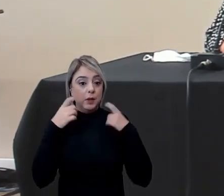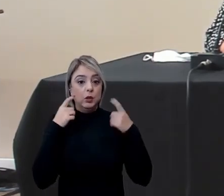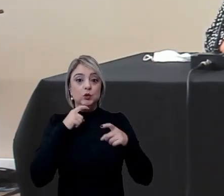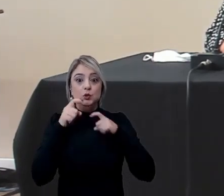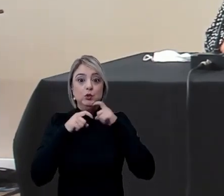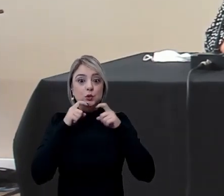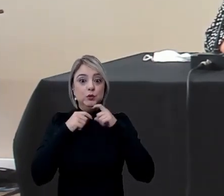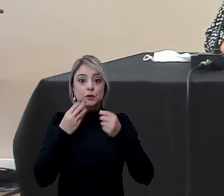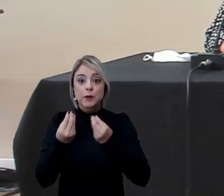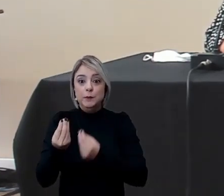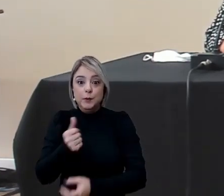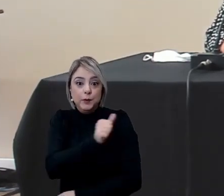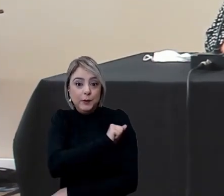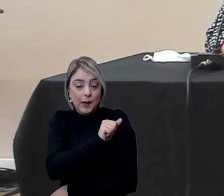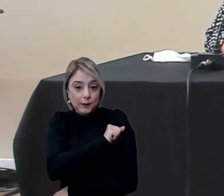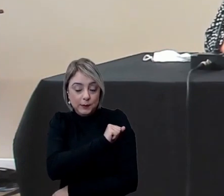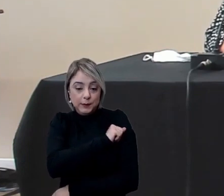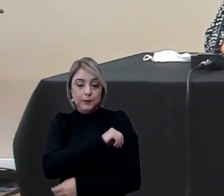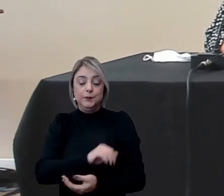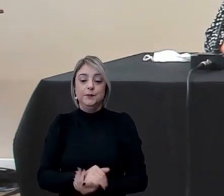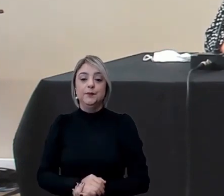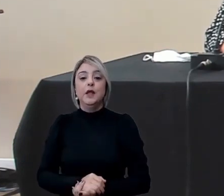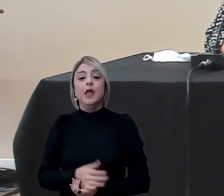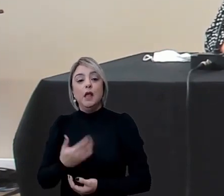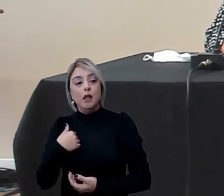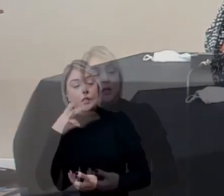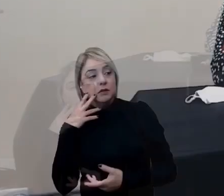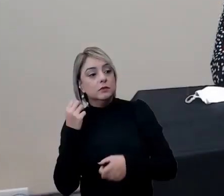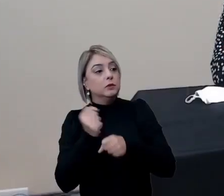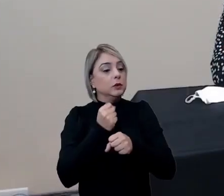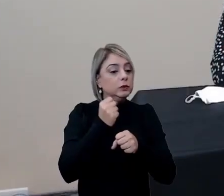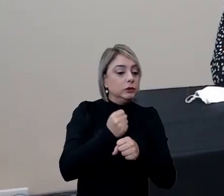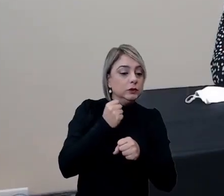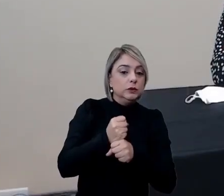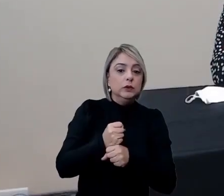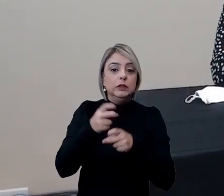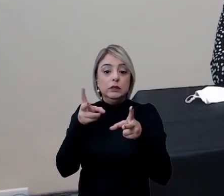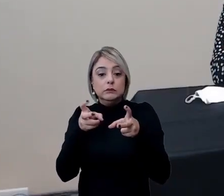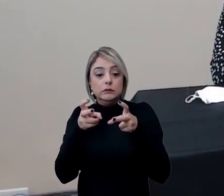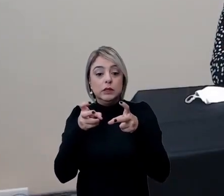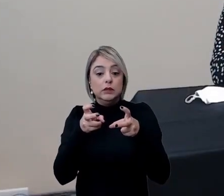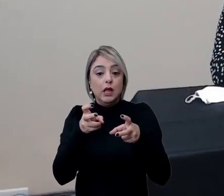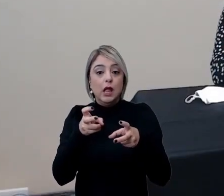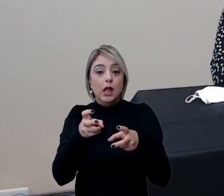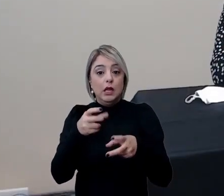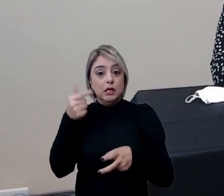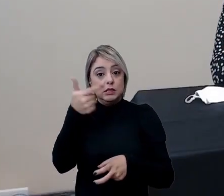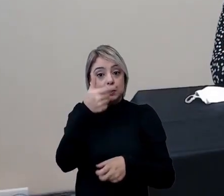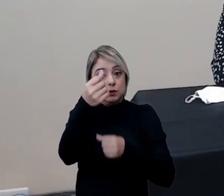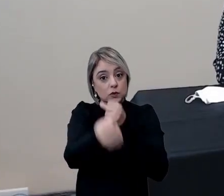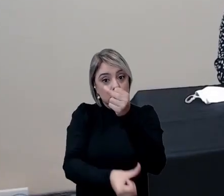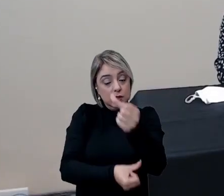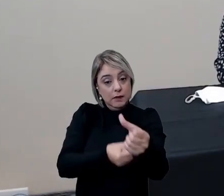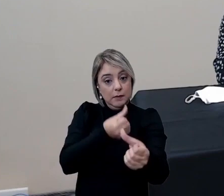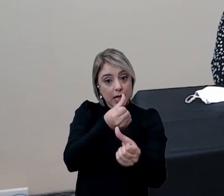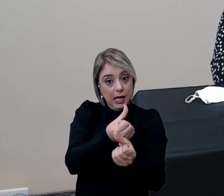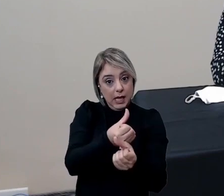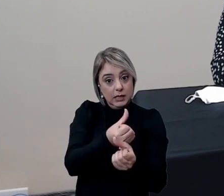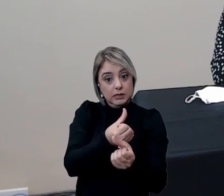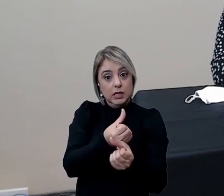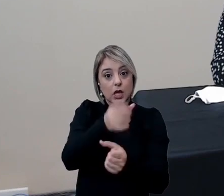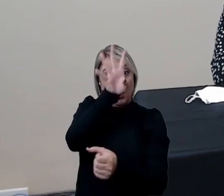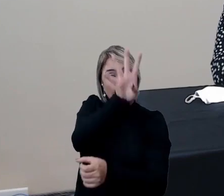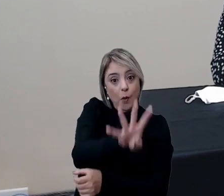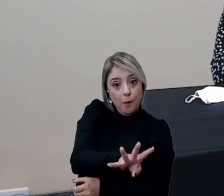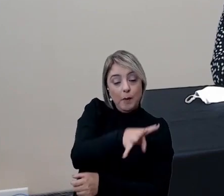dúvida de muitos colegas a gente vem construindo na perspectiva desse segundo semestre uma